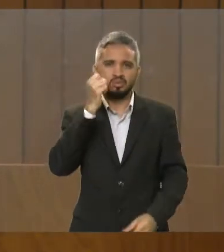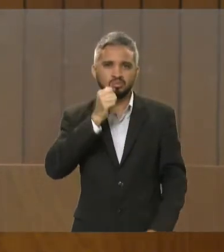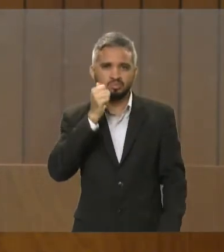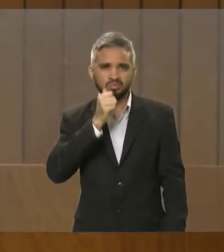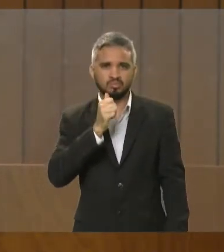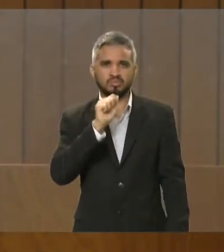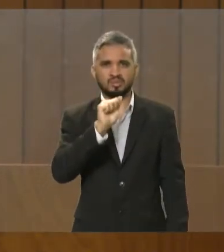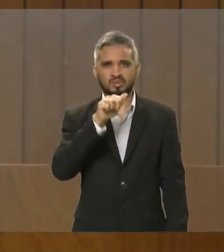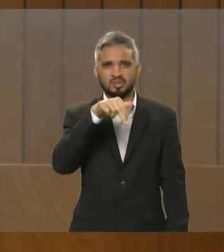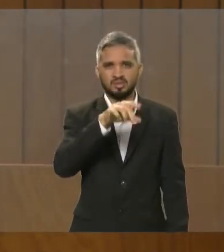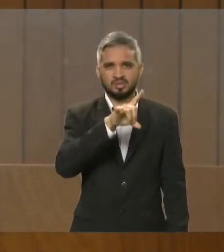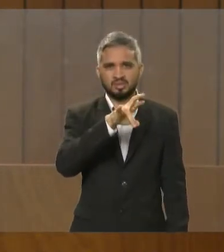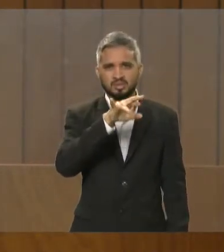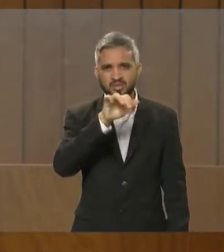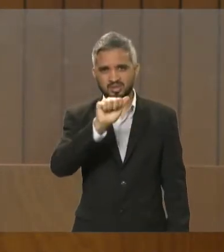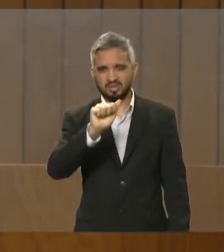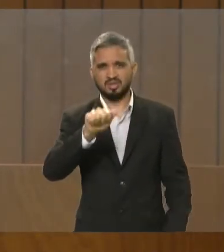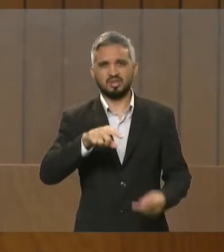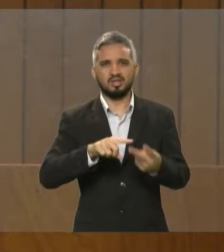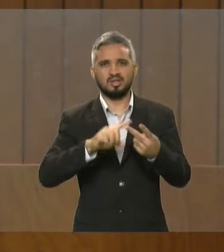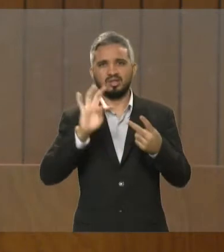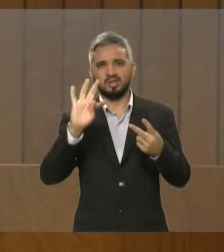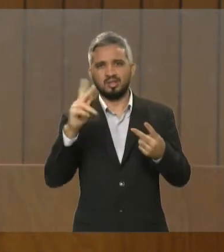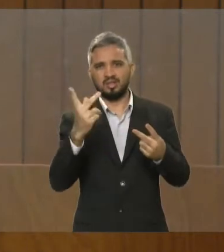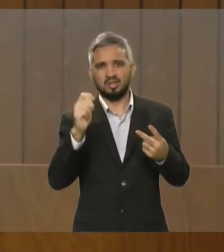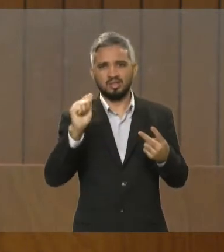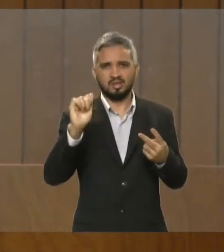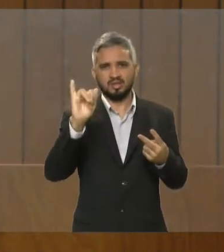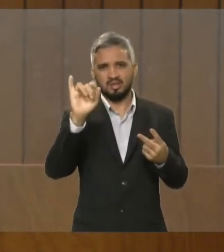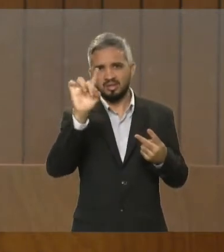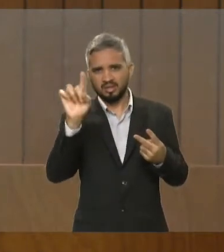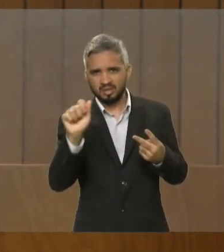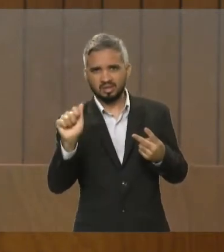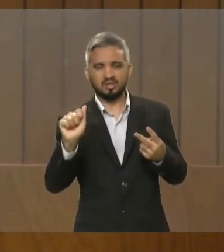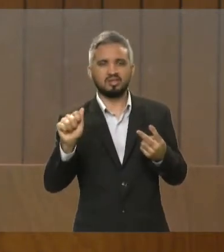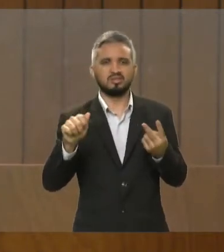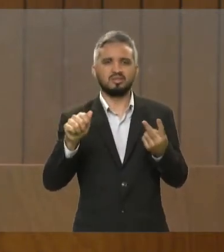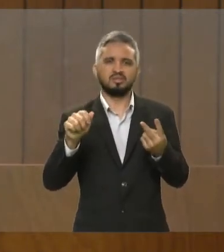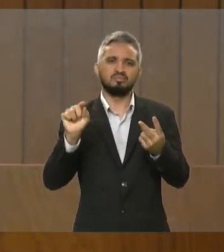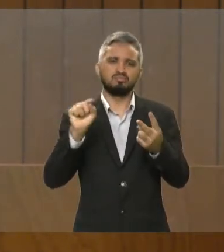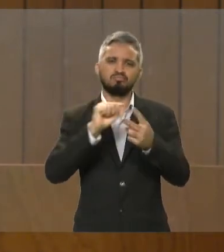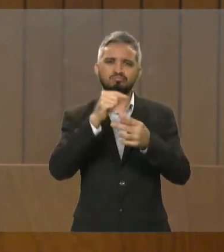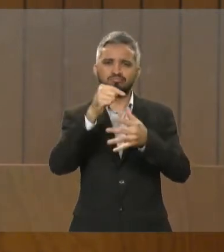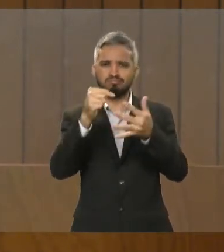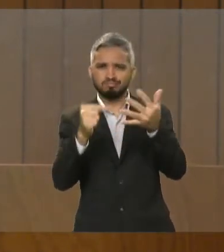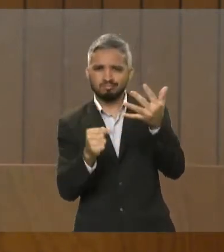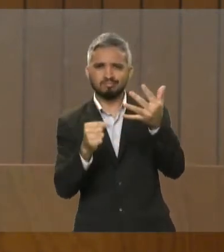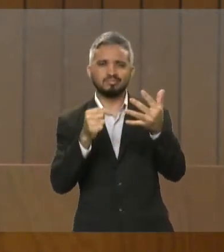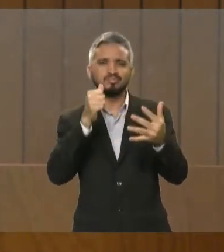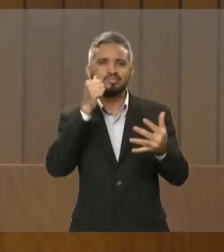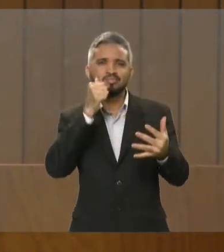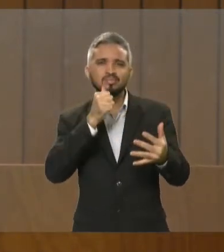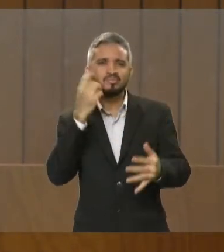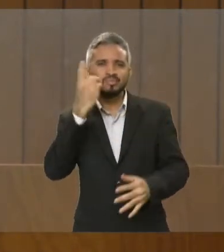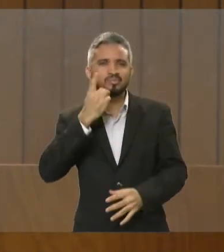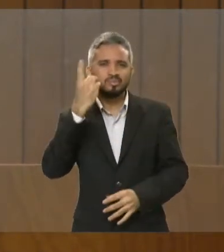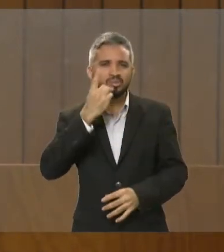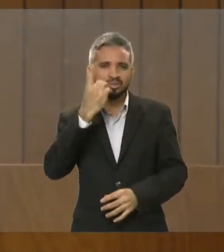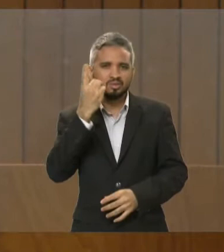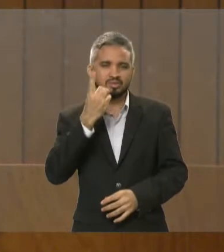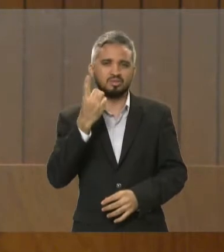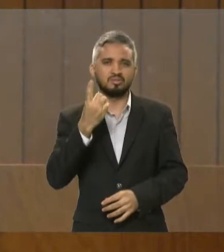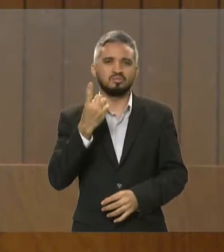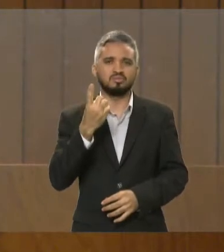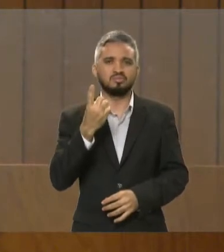e todas as outras deputadas mulheres, para que nós façamos em cada